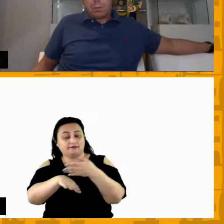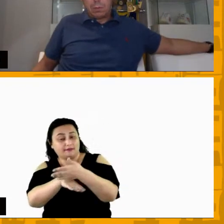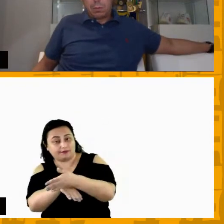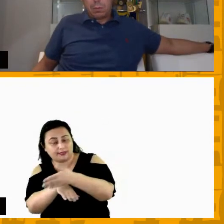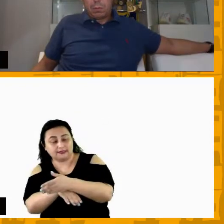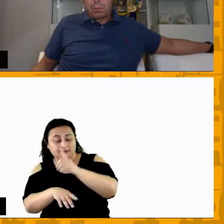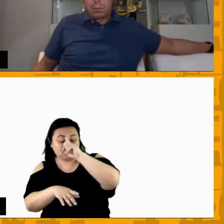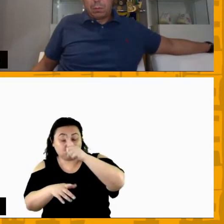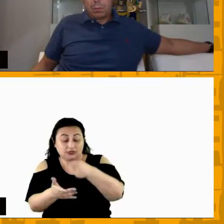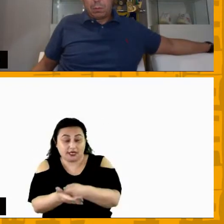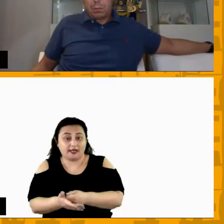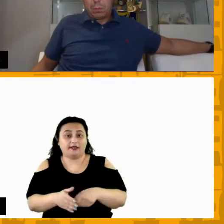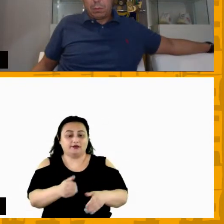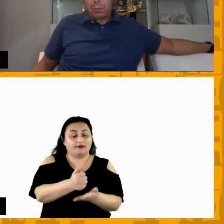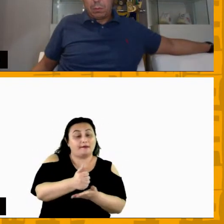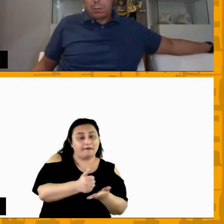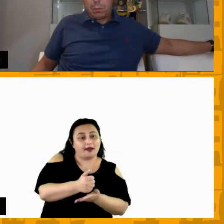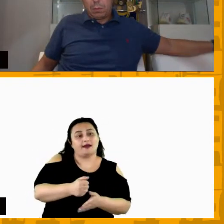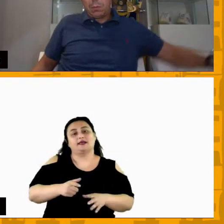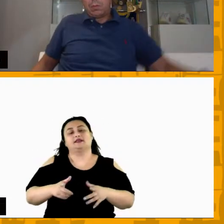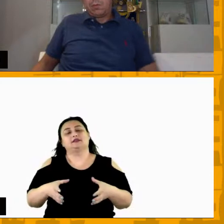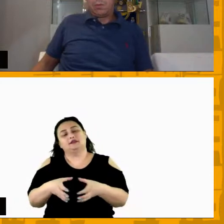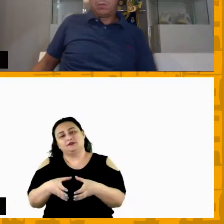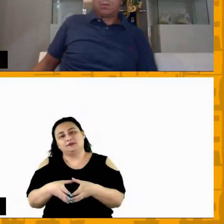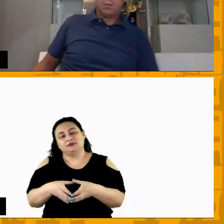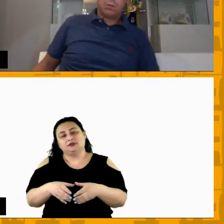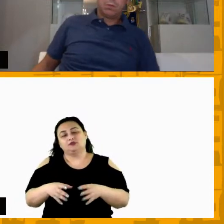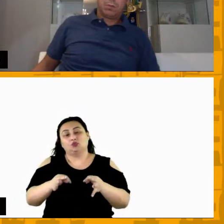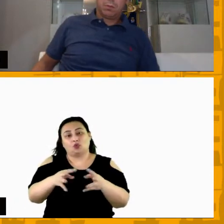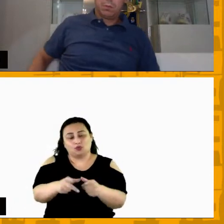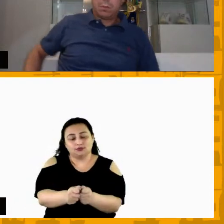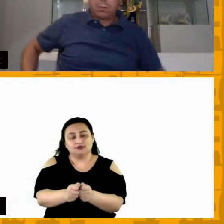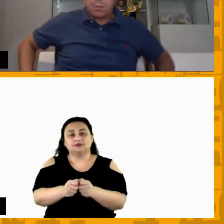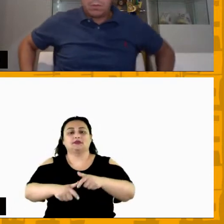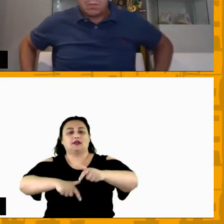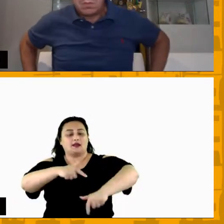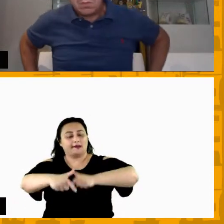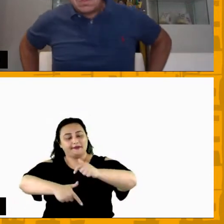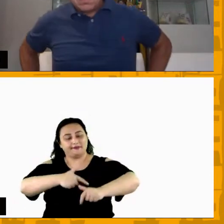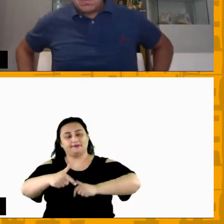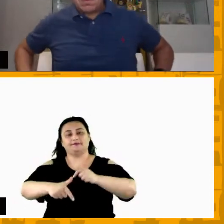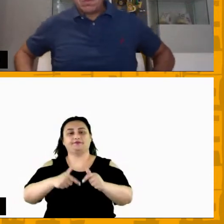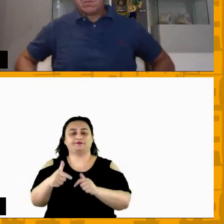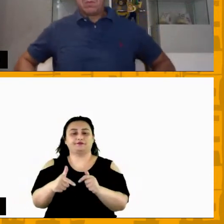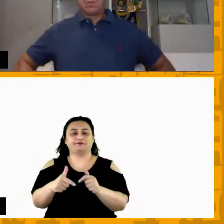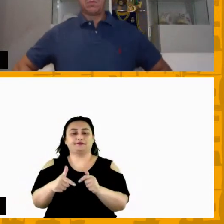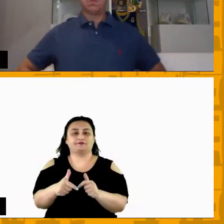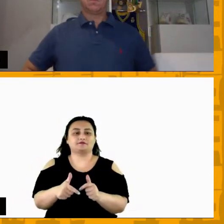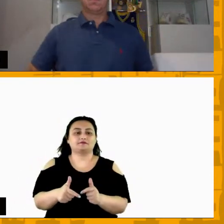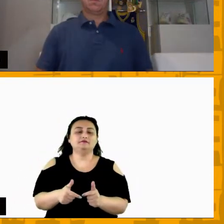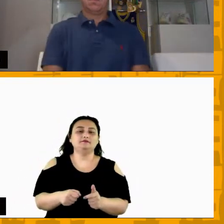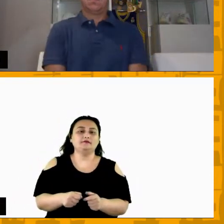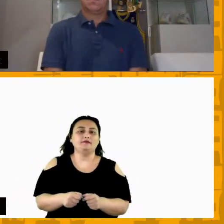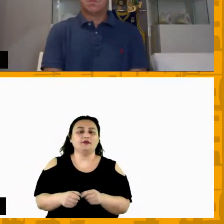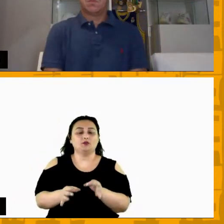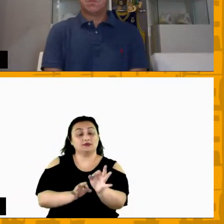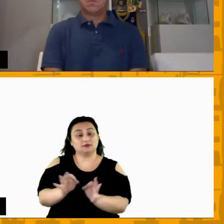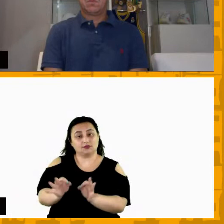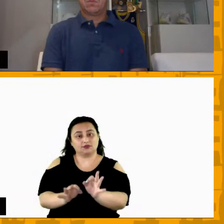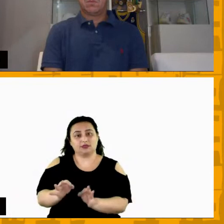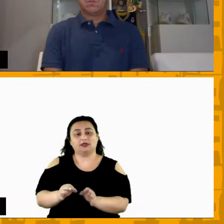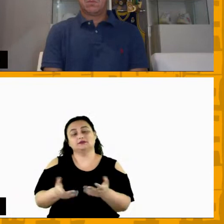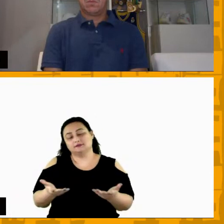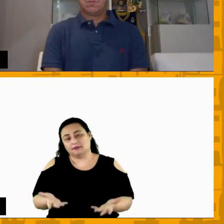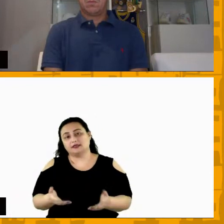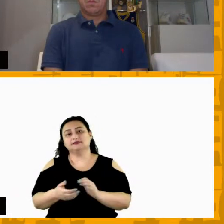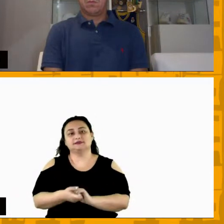diretamente na base né a nossa comissão técnica como um todo trabalha com esse projeto então também é